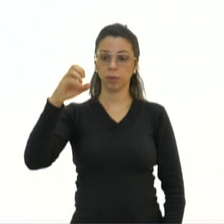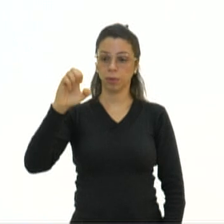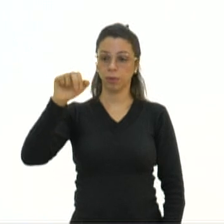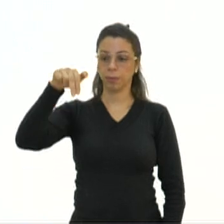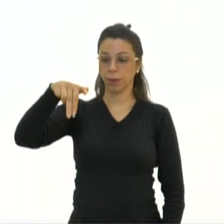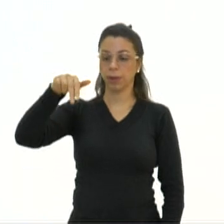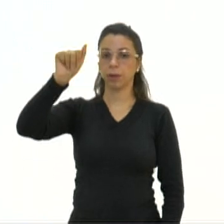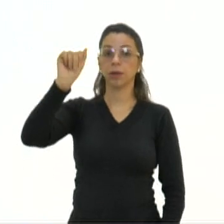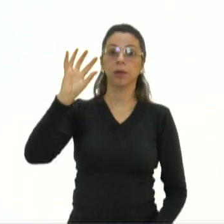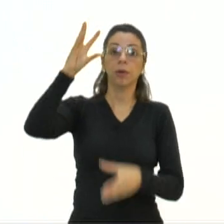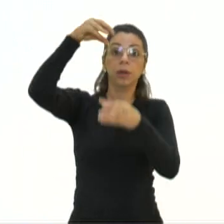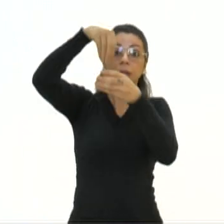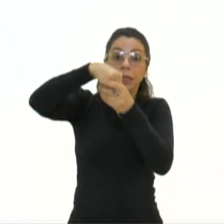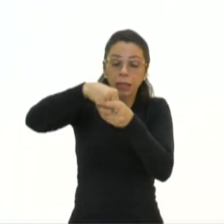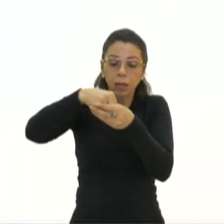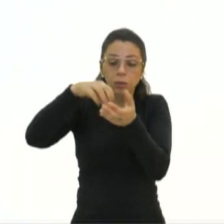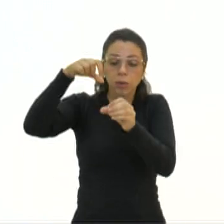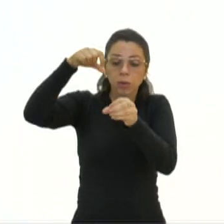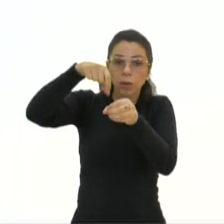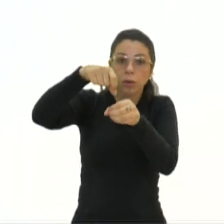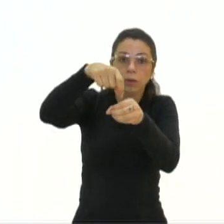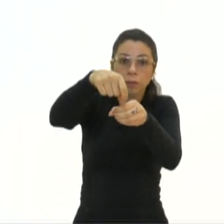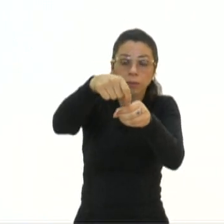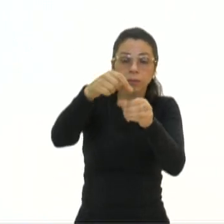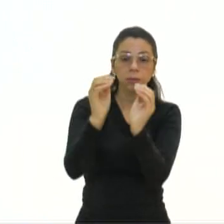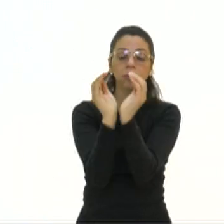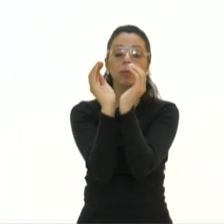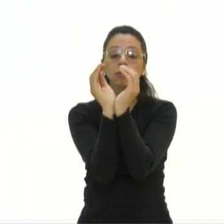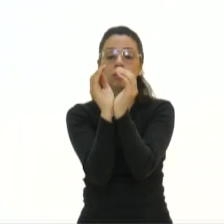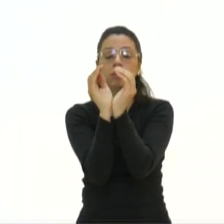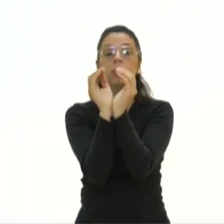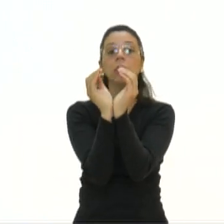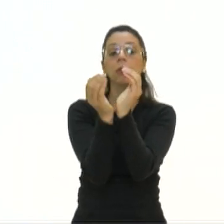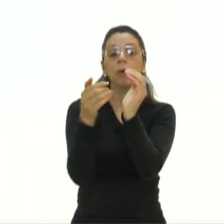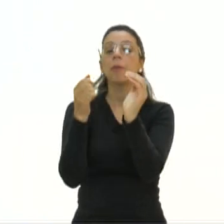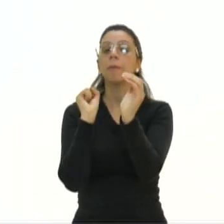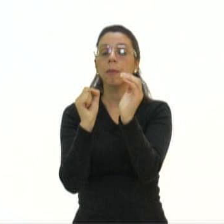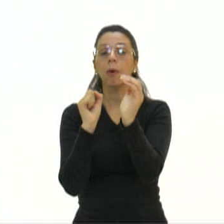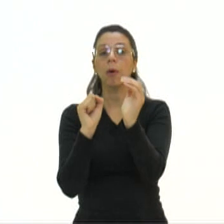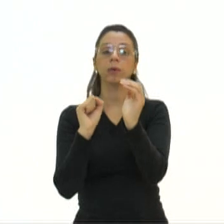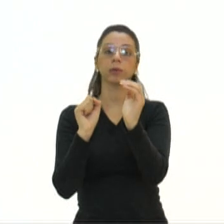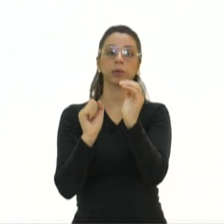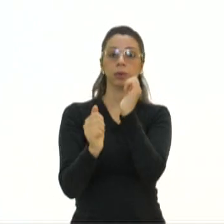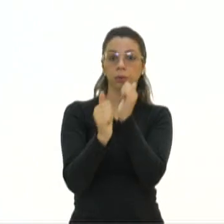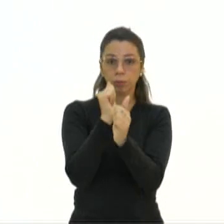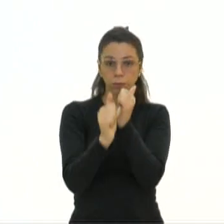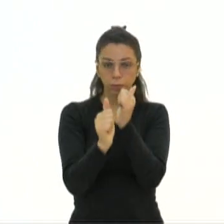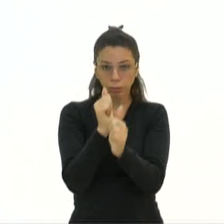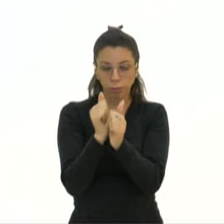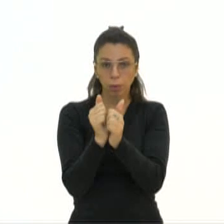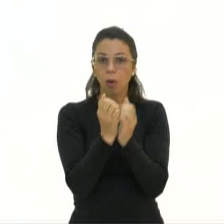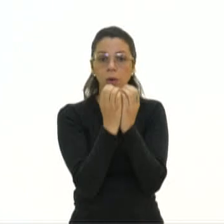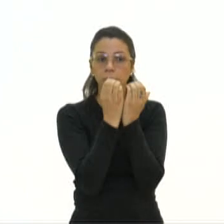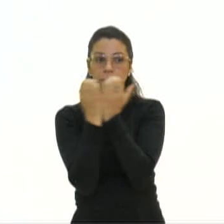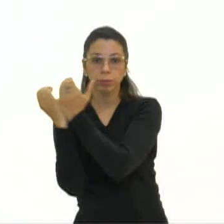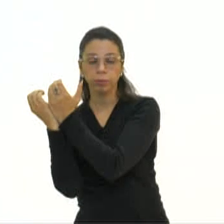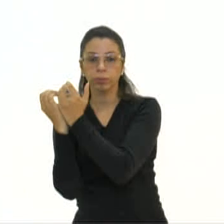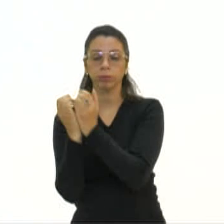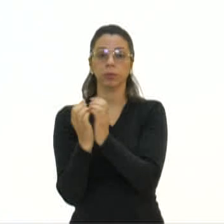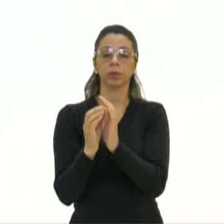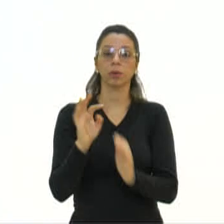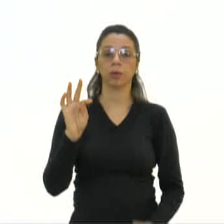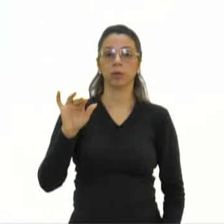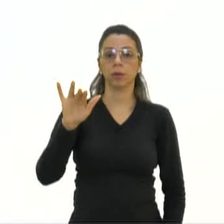parte de dentro da semente. E aí, a gente pode consumir eles como cereais, no caso do milho, do trigo